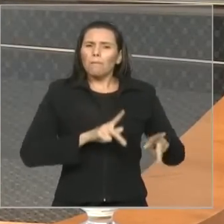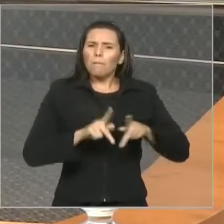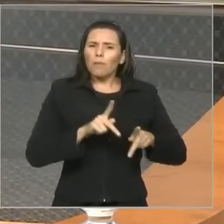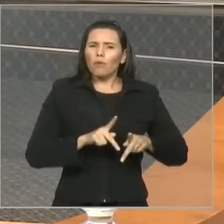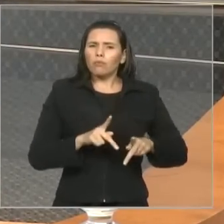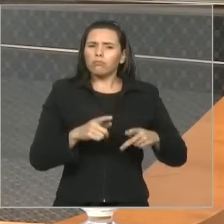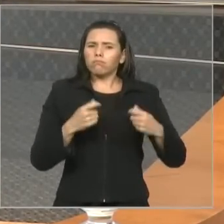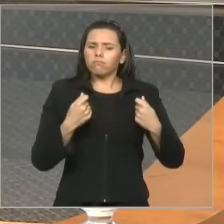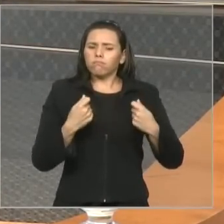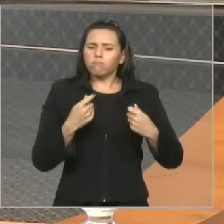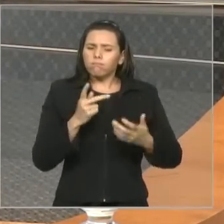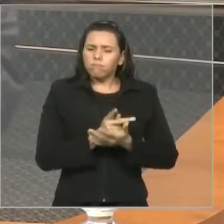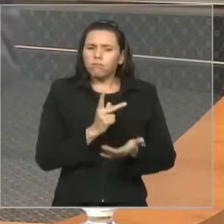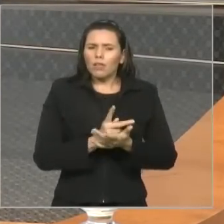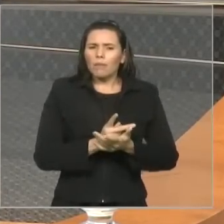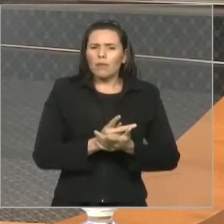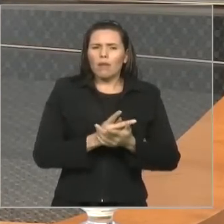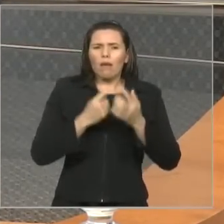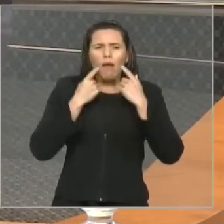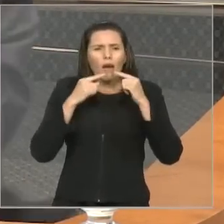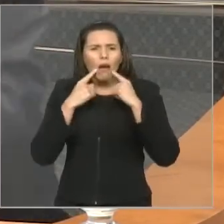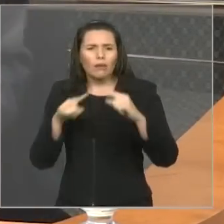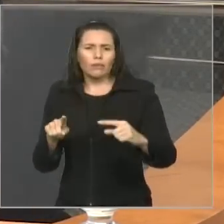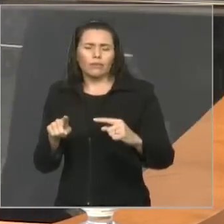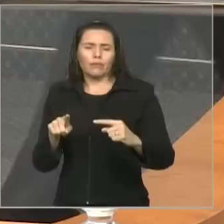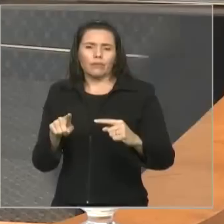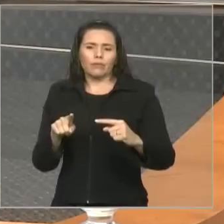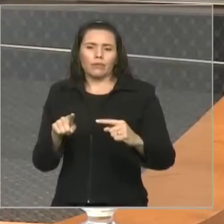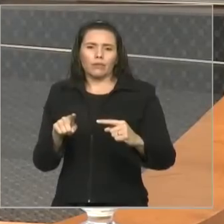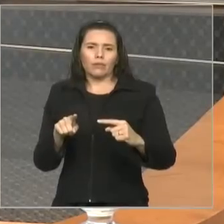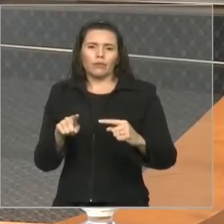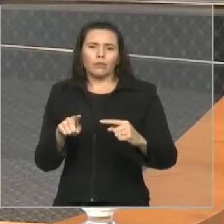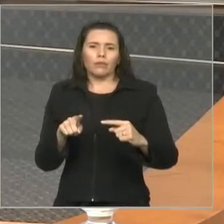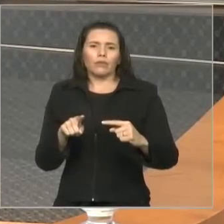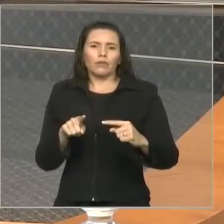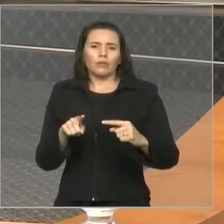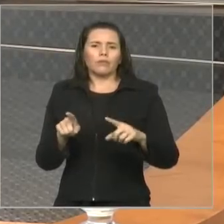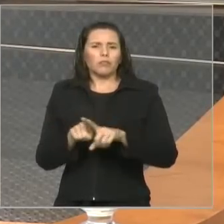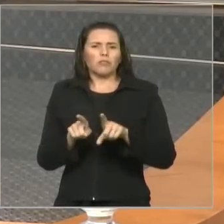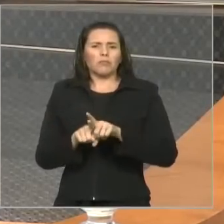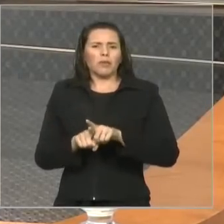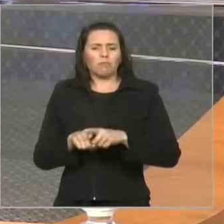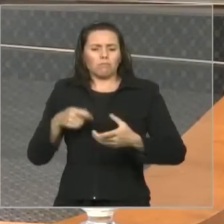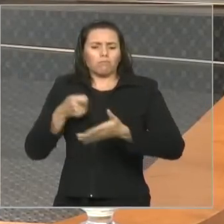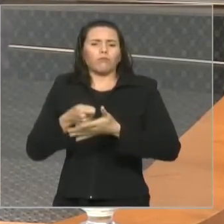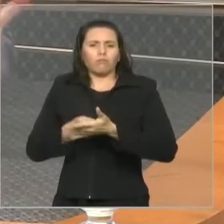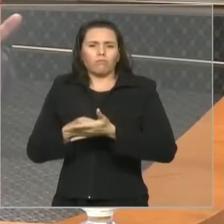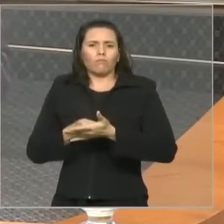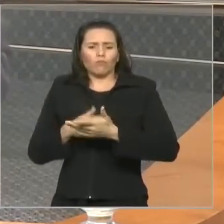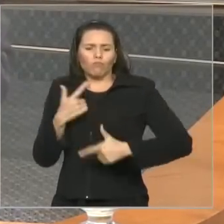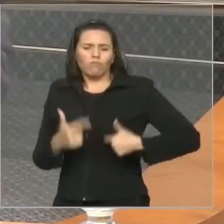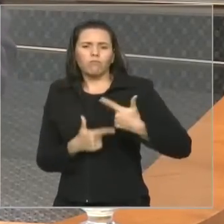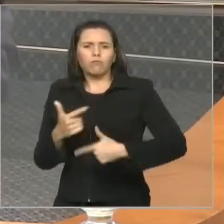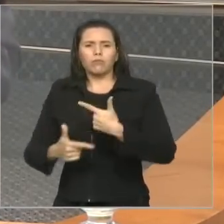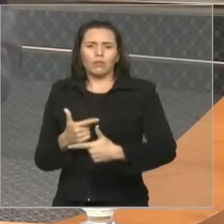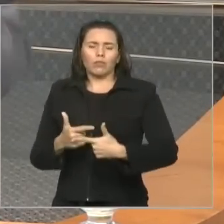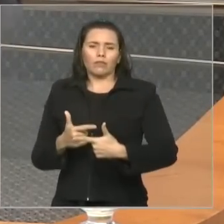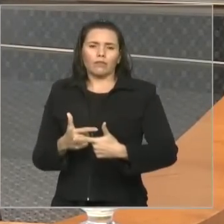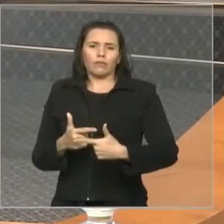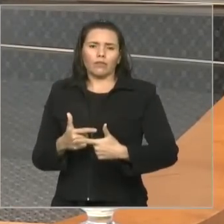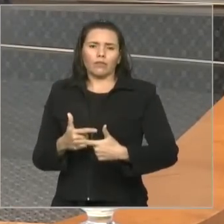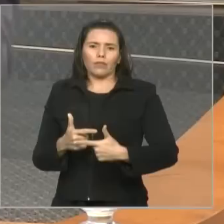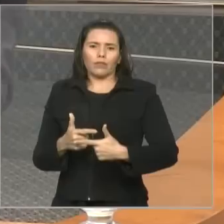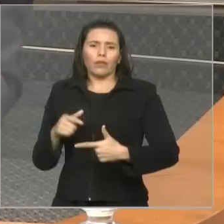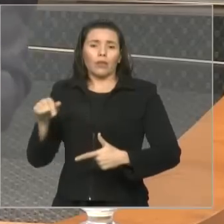que fez os estudiosos pensarem e remeteu-se, portanto, à questão parlamentar. Destruir, ou seja,